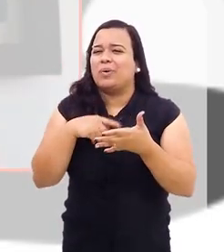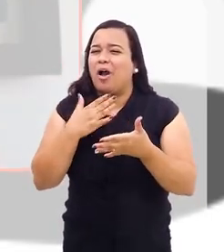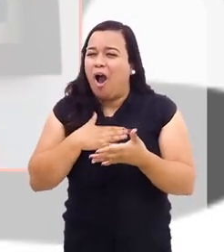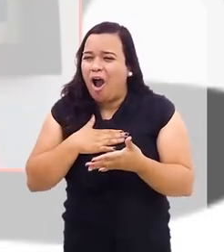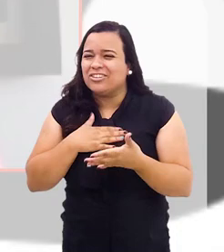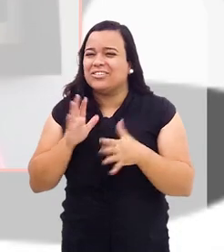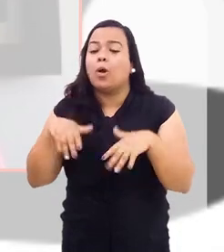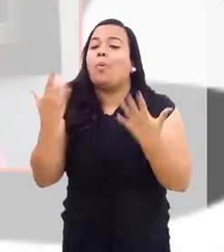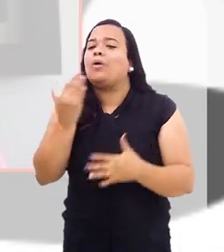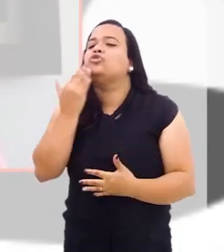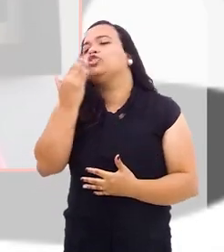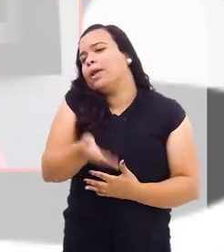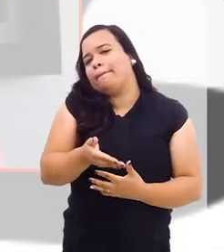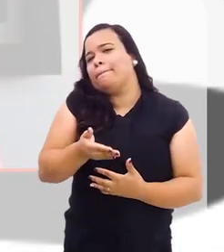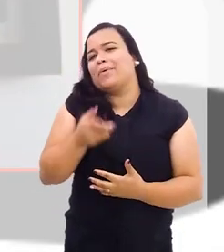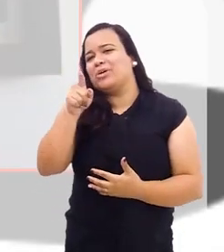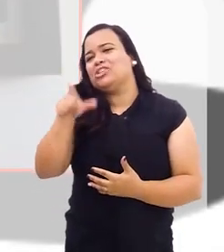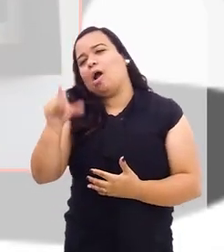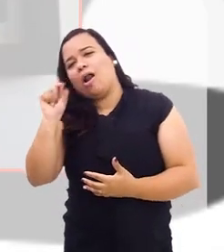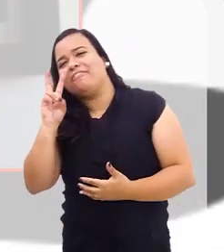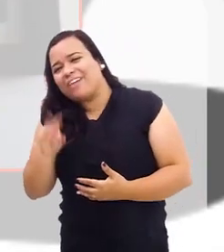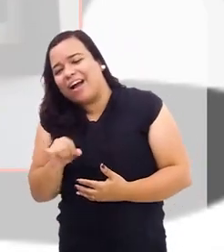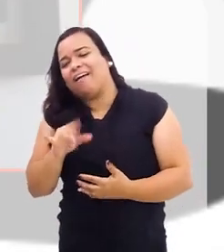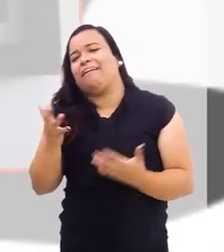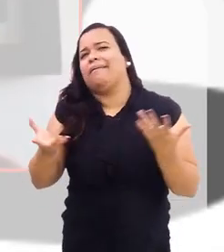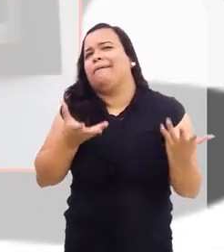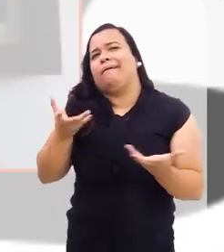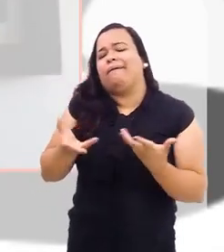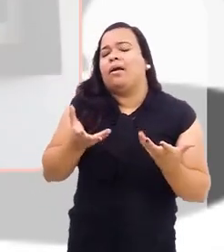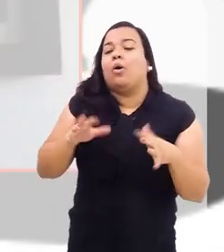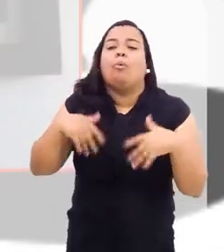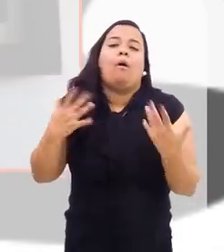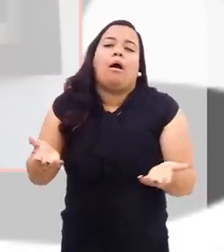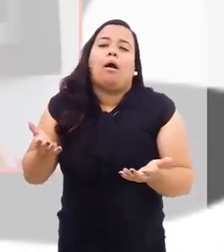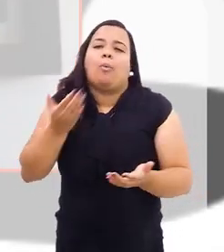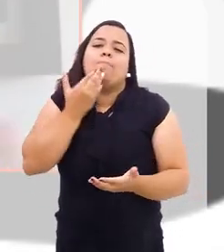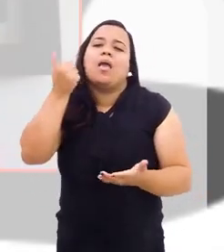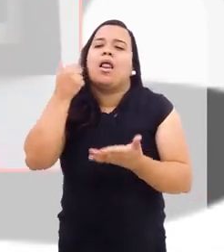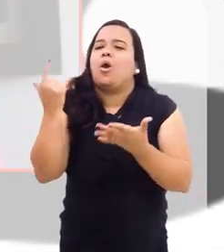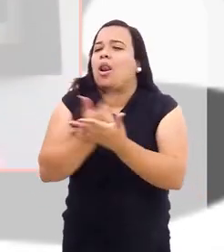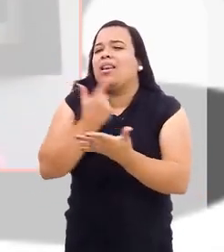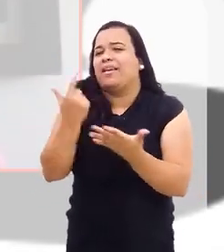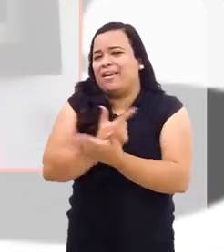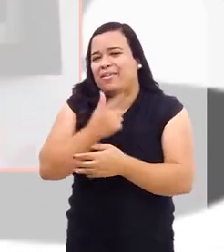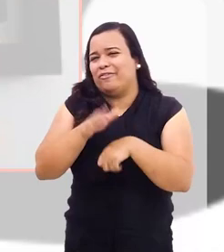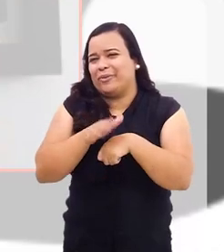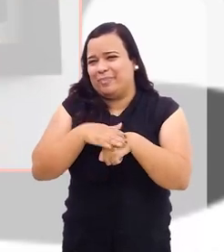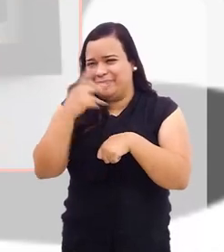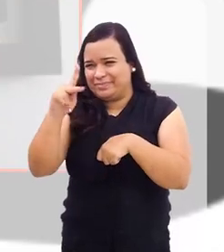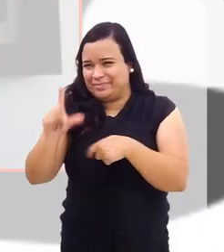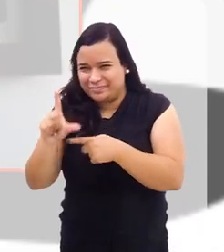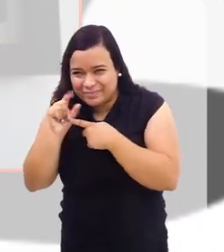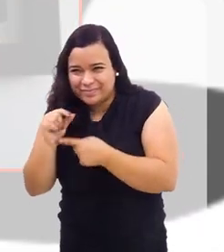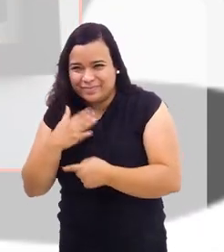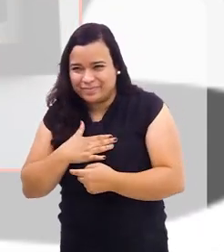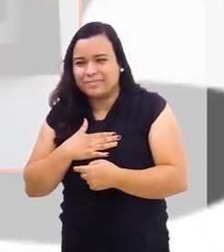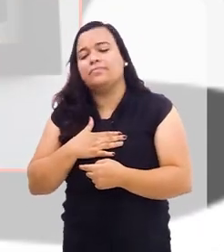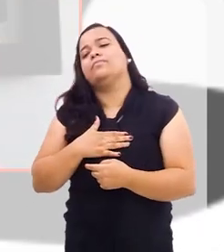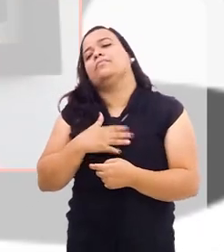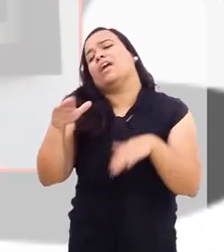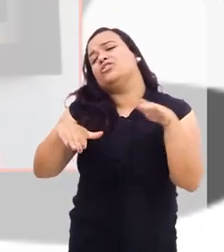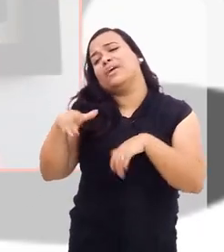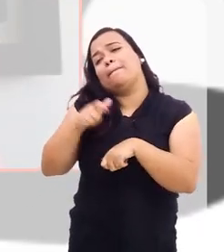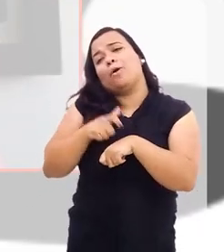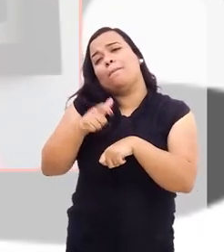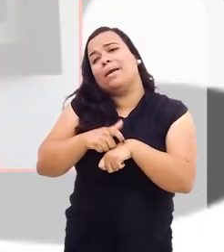E que tipo de gênero vai escolher, qual é o melhor livro para você naquele momento. Às vezes, o